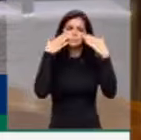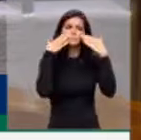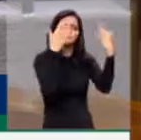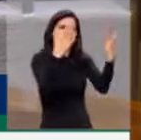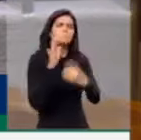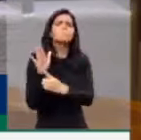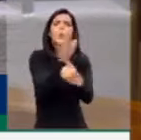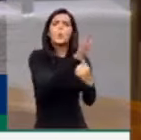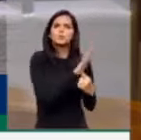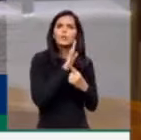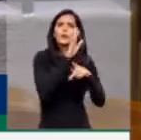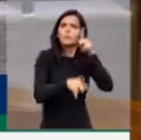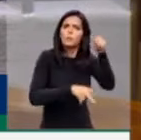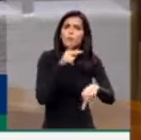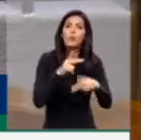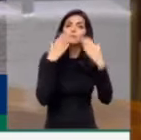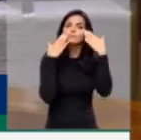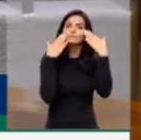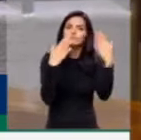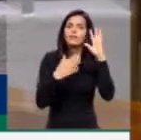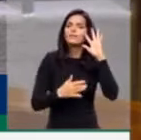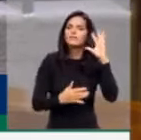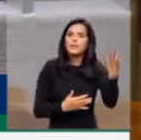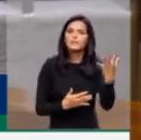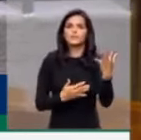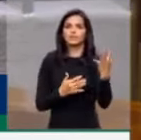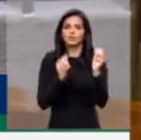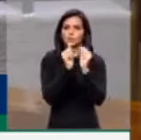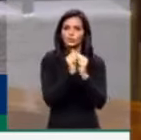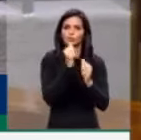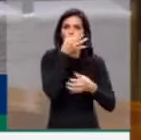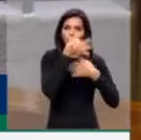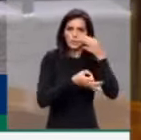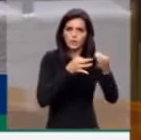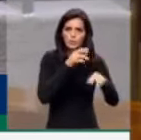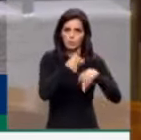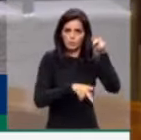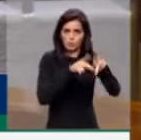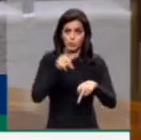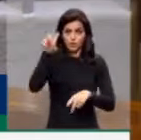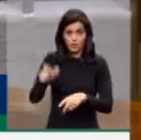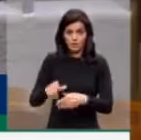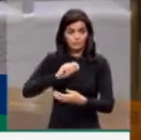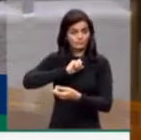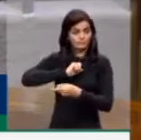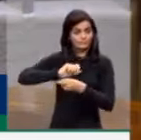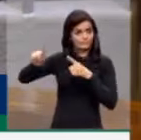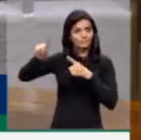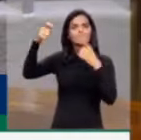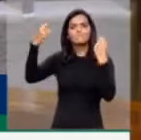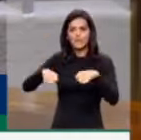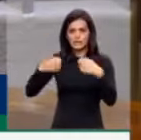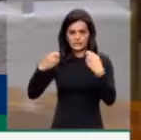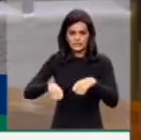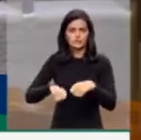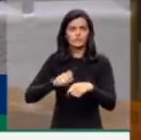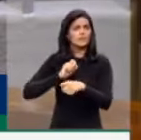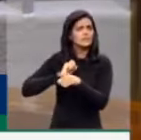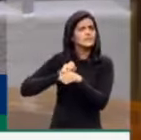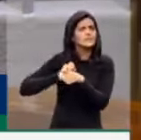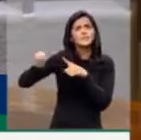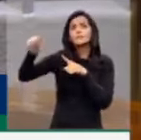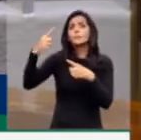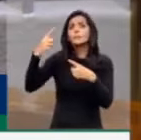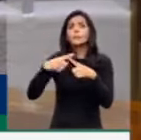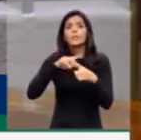e decidir junto com a opinião pública. Bolsonaro tem que ser interditado. Ele tem que ser interditado sob pena de abrir as